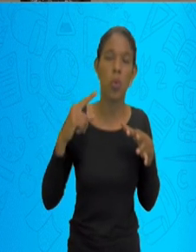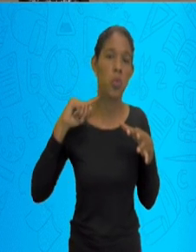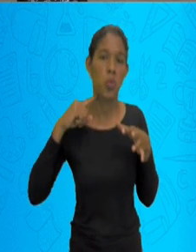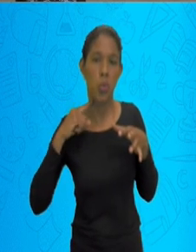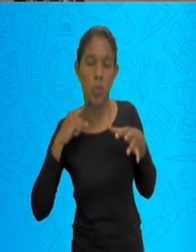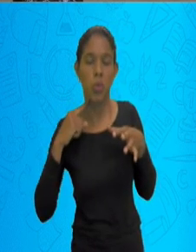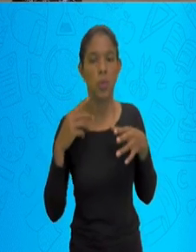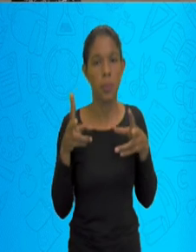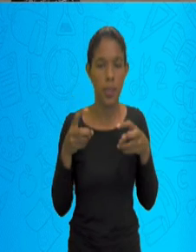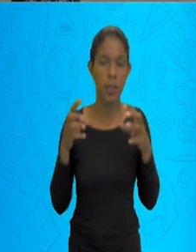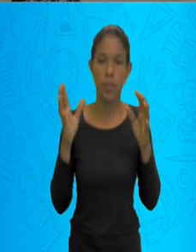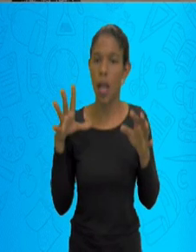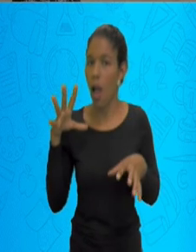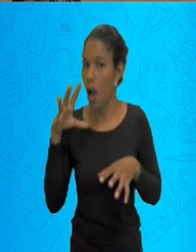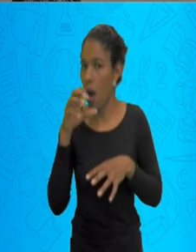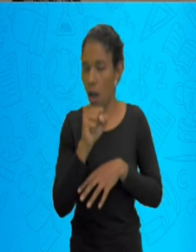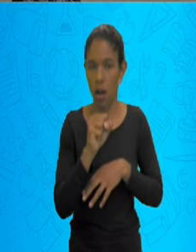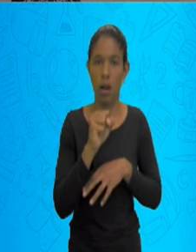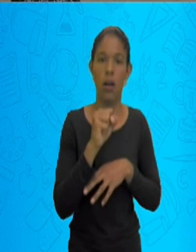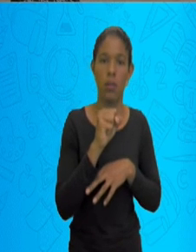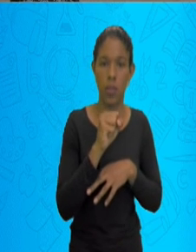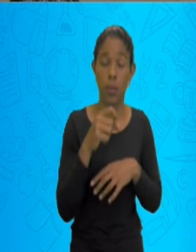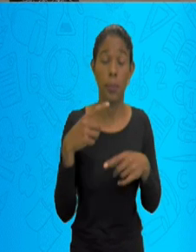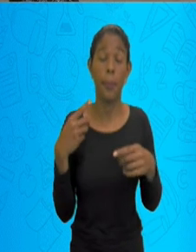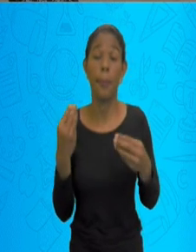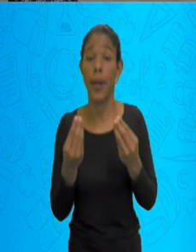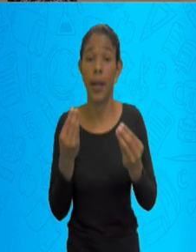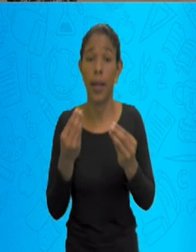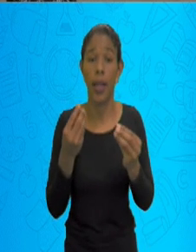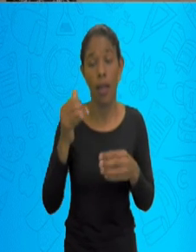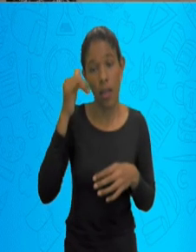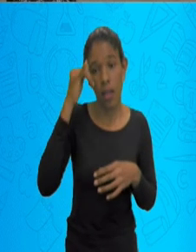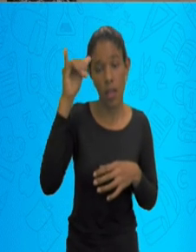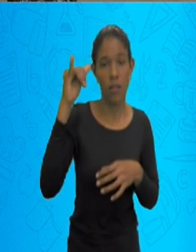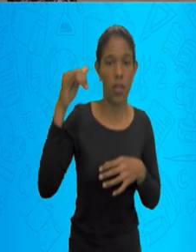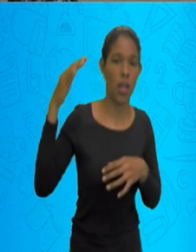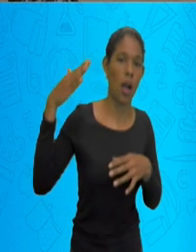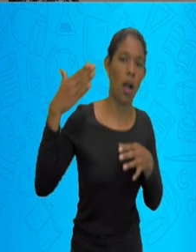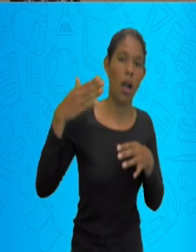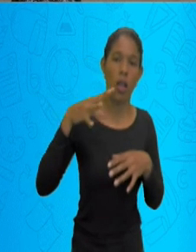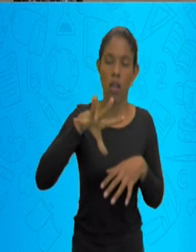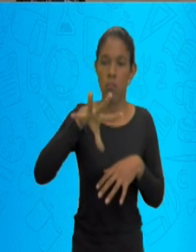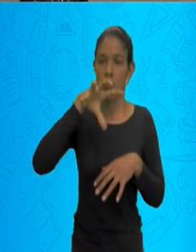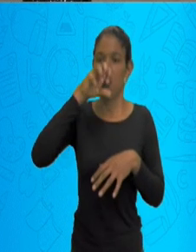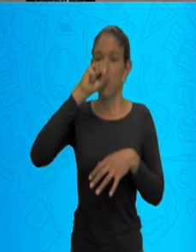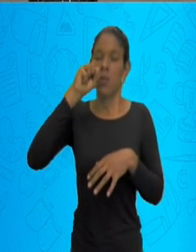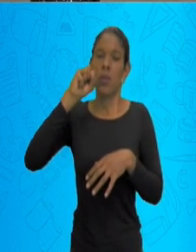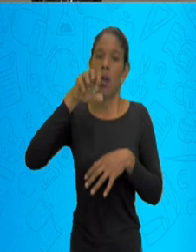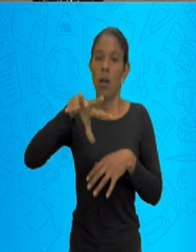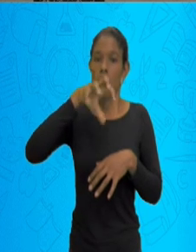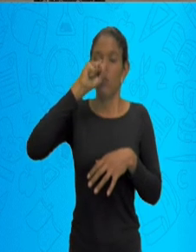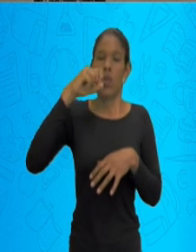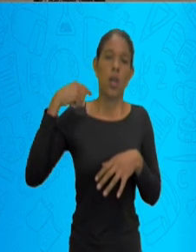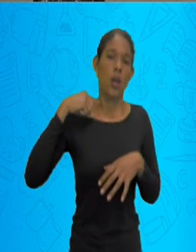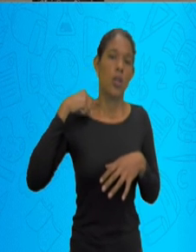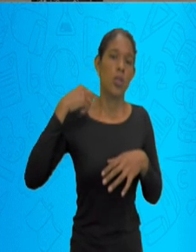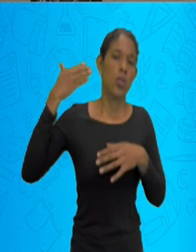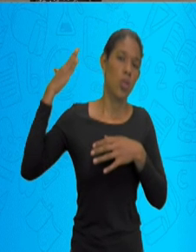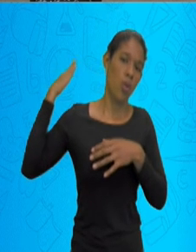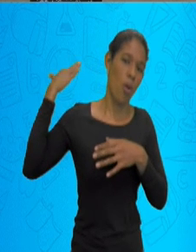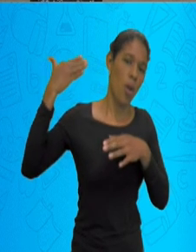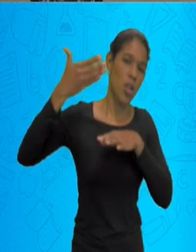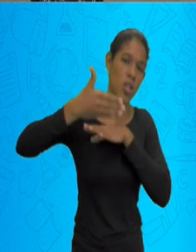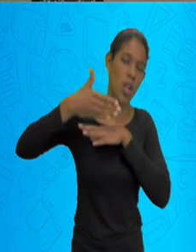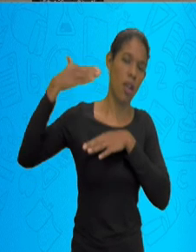chegar lá nos meus pulmões, para que haja uma melhor filtragem desse ar, ele vai fazer com que haja esse reflexo